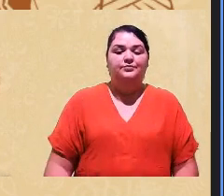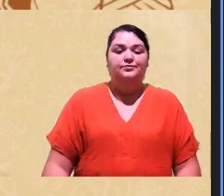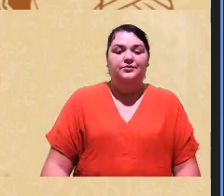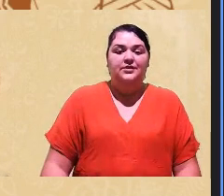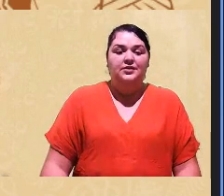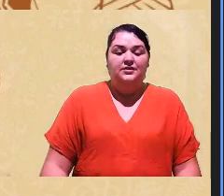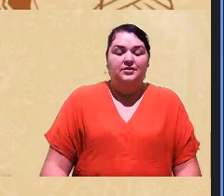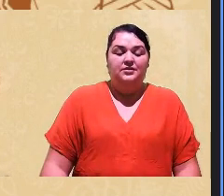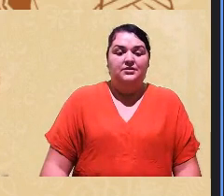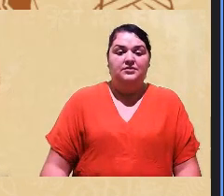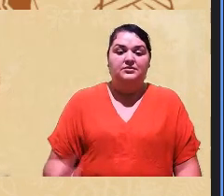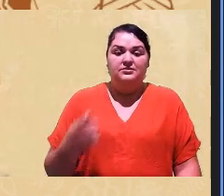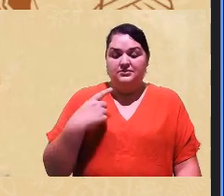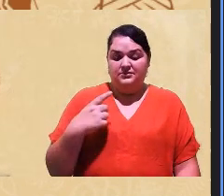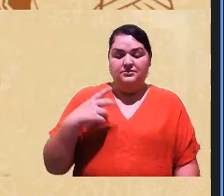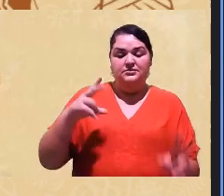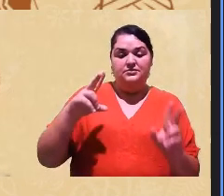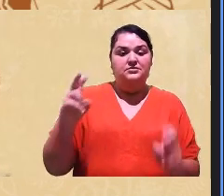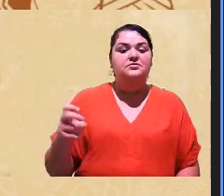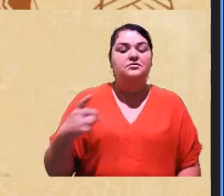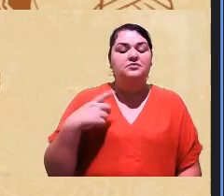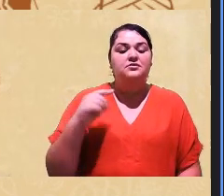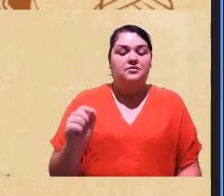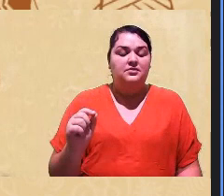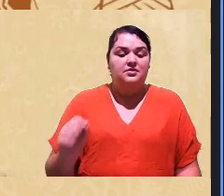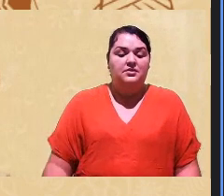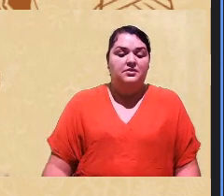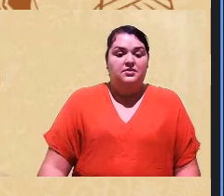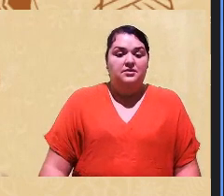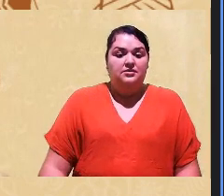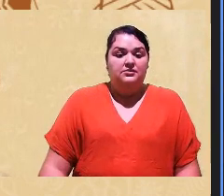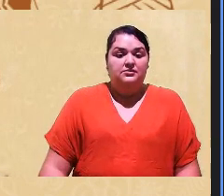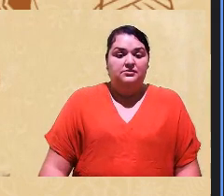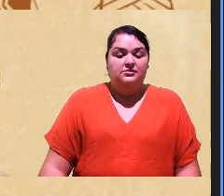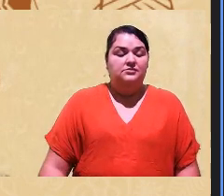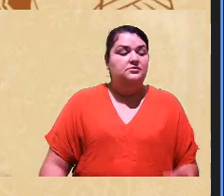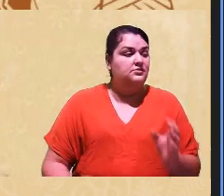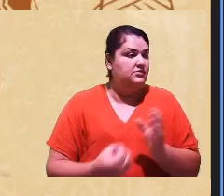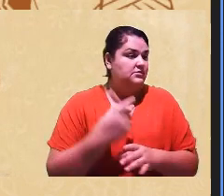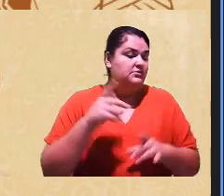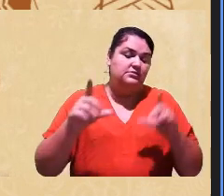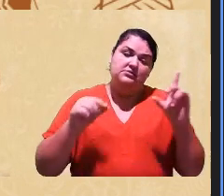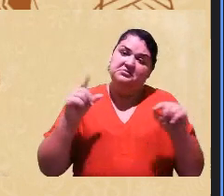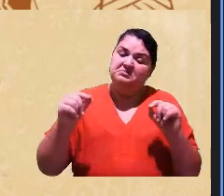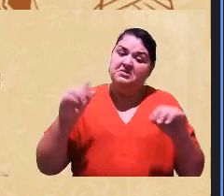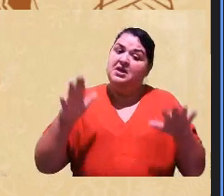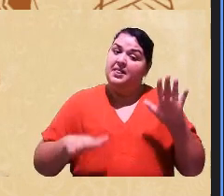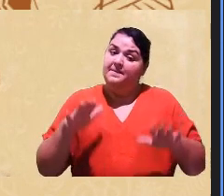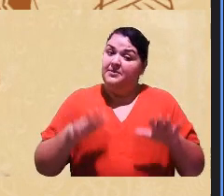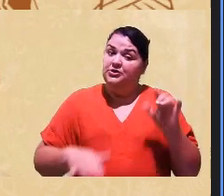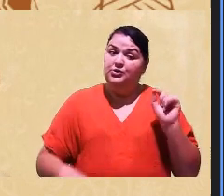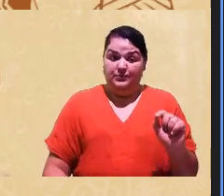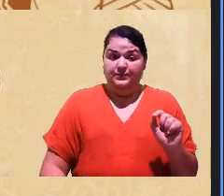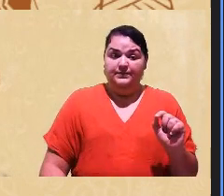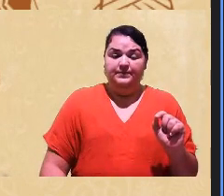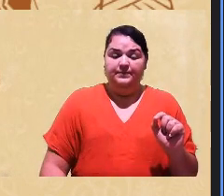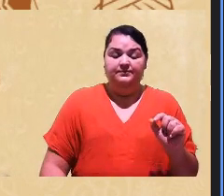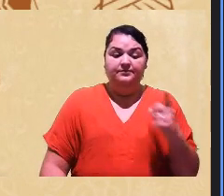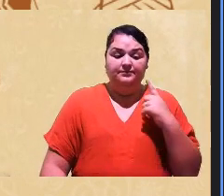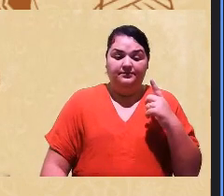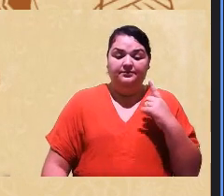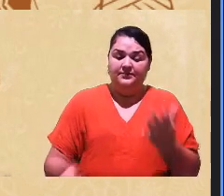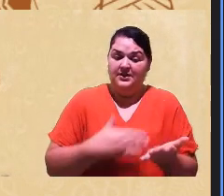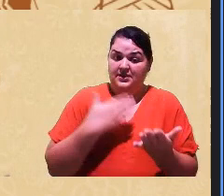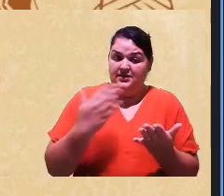percebo que essa questão ela fica muito eletiva a depender dessa agenda a